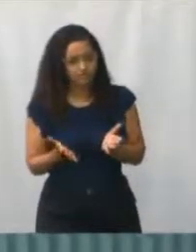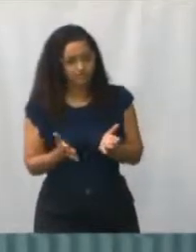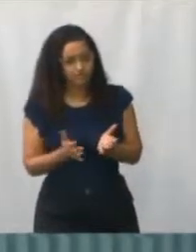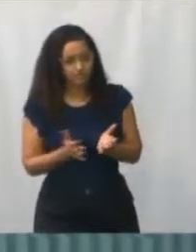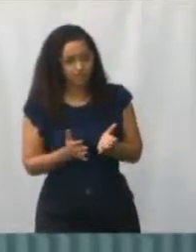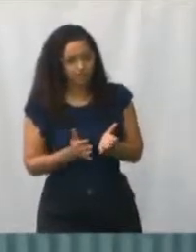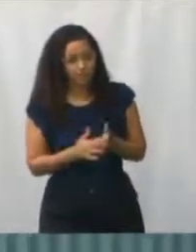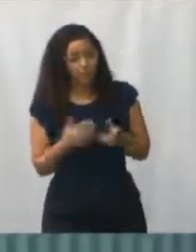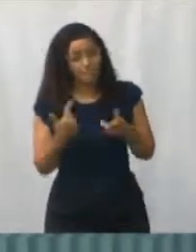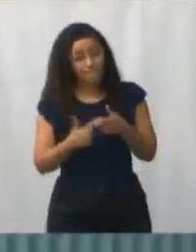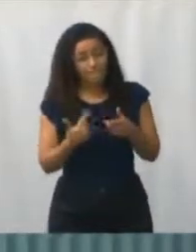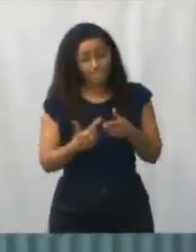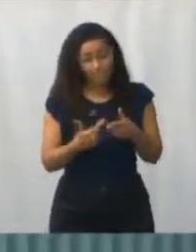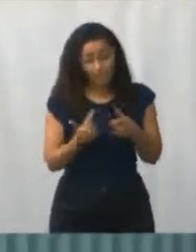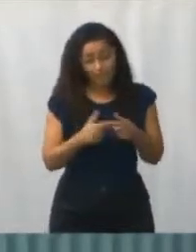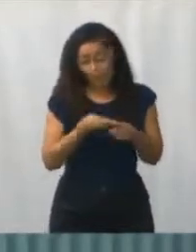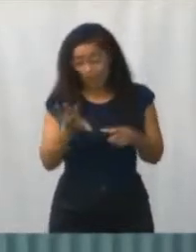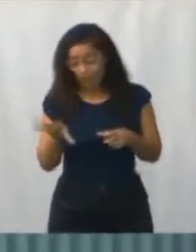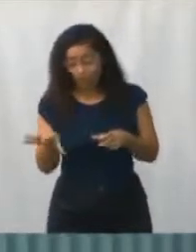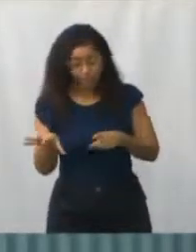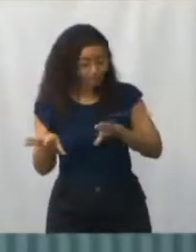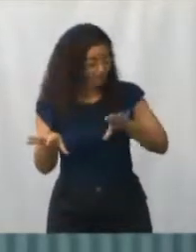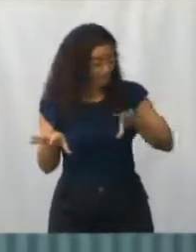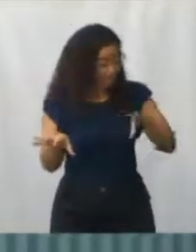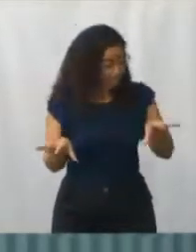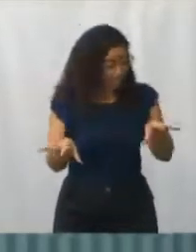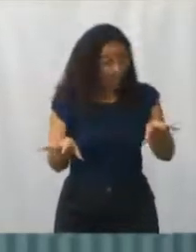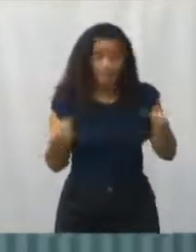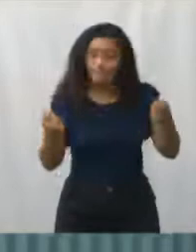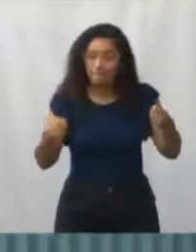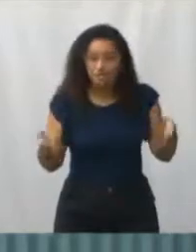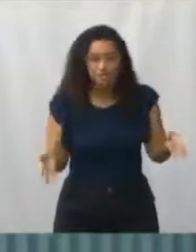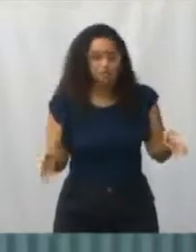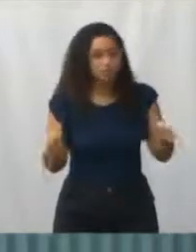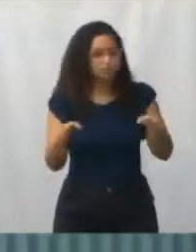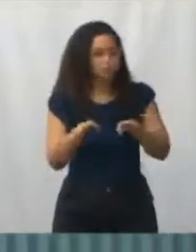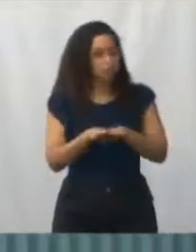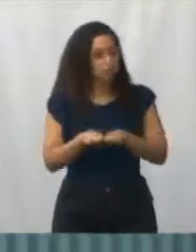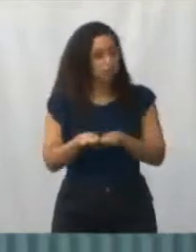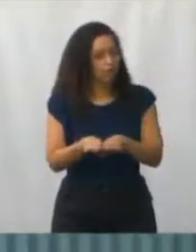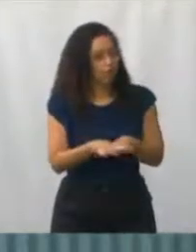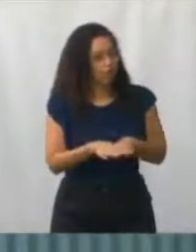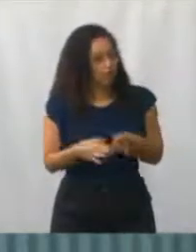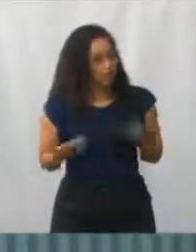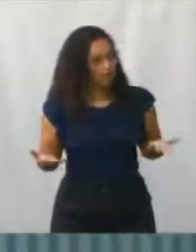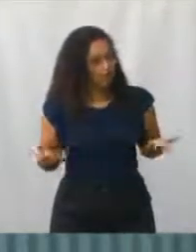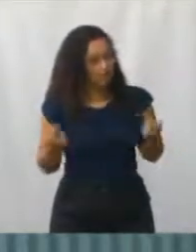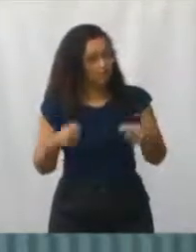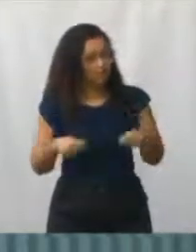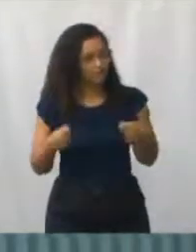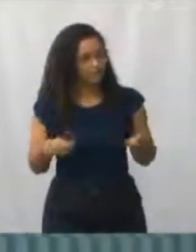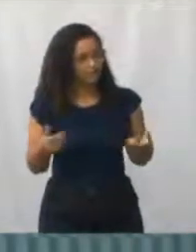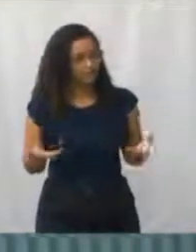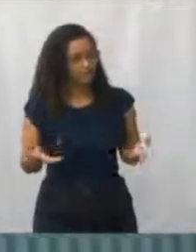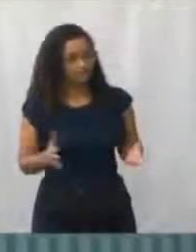lado de cá e o lado de cá, de lá, vereador Dauto, o senhor tanto falava, poderá estar bem mais próximo. Um abraço a todos.